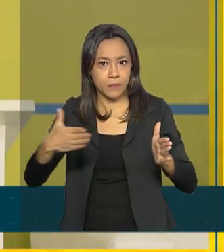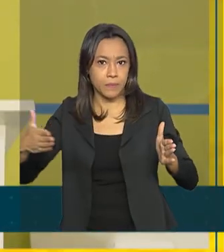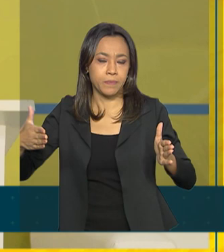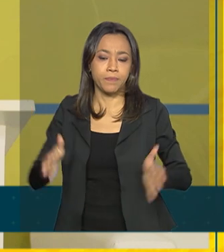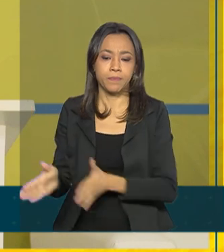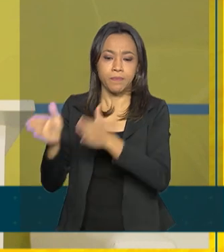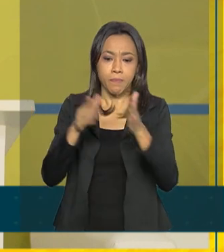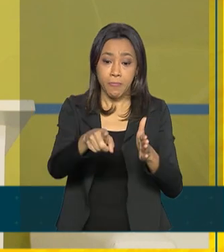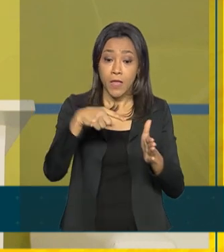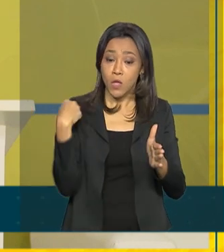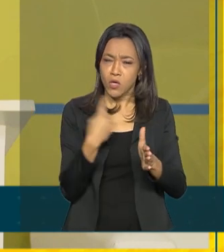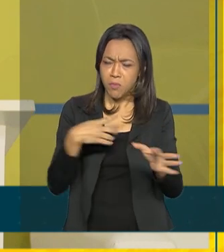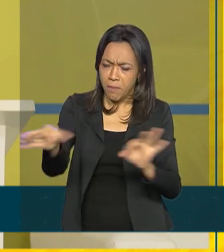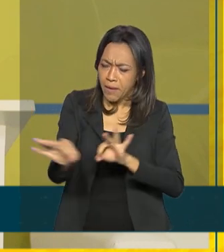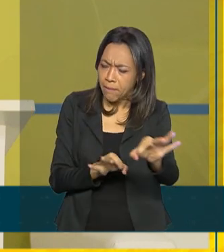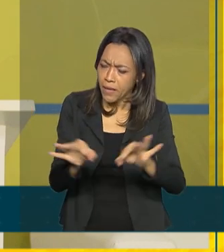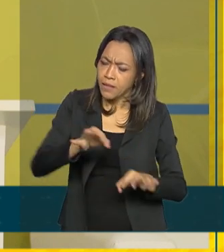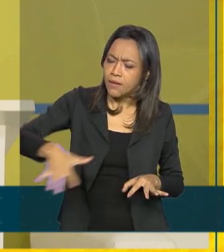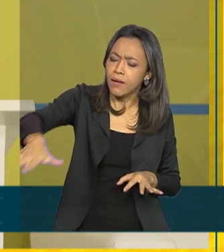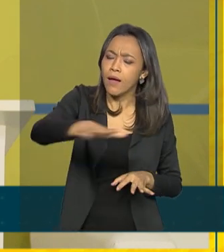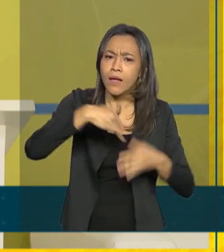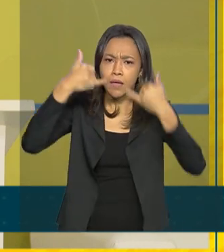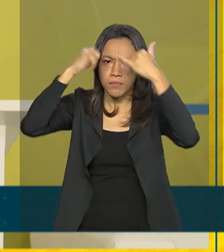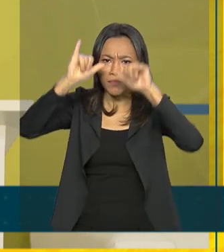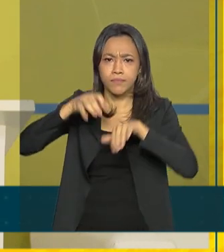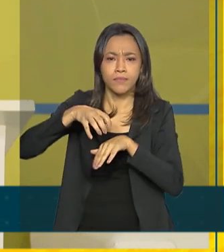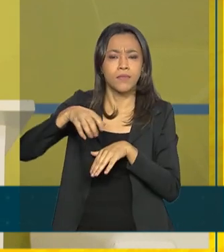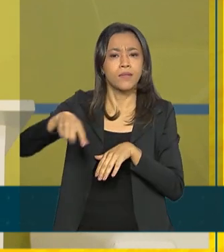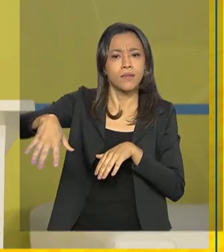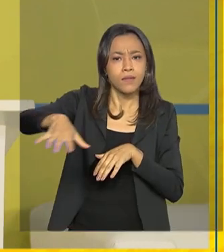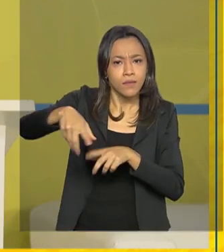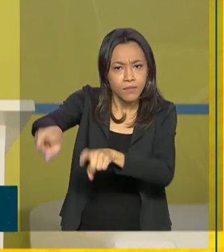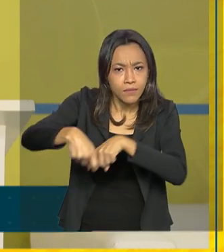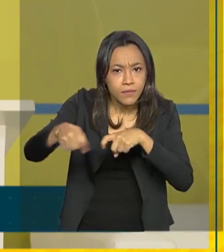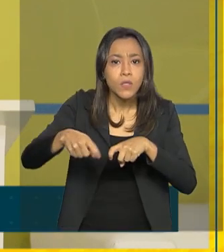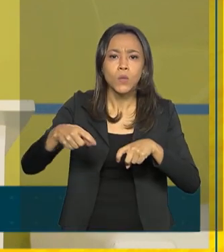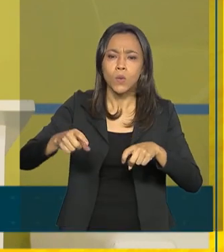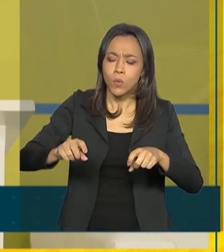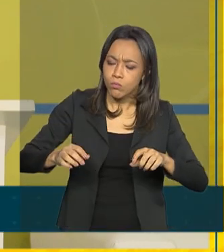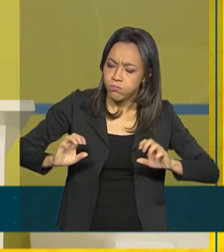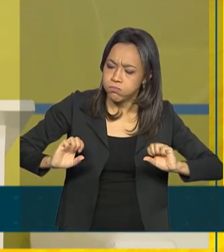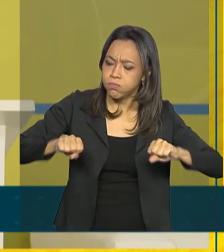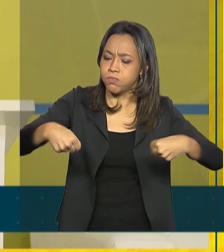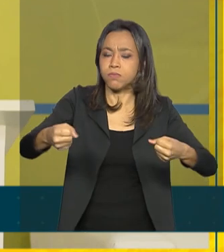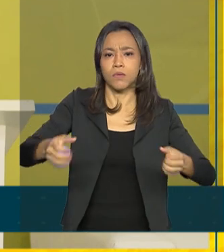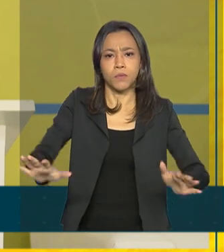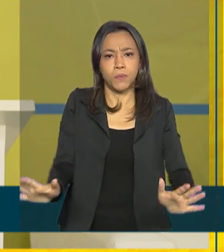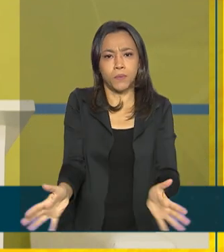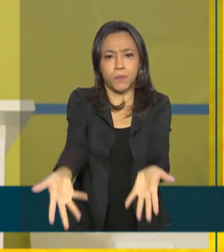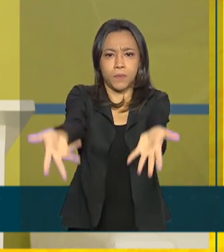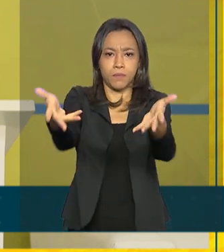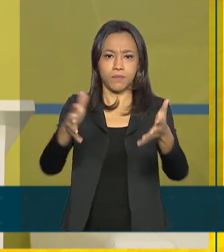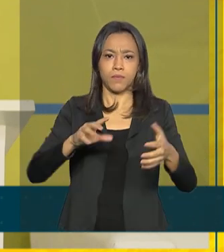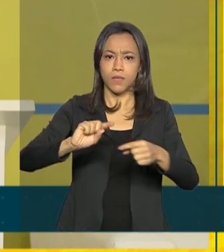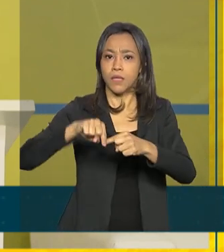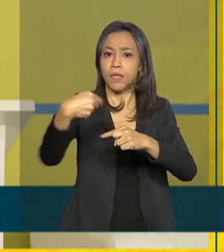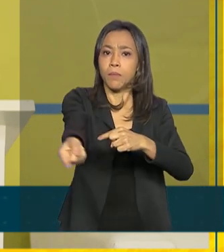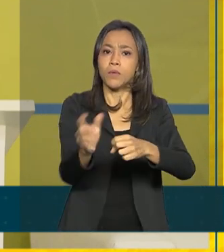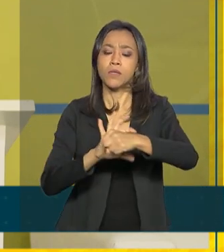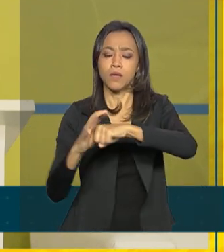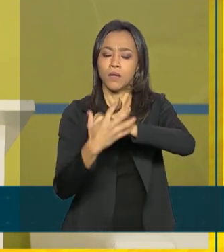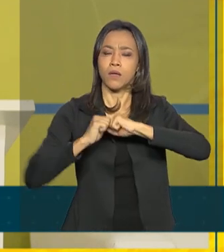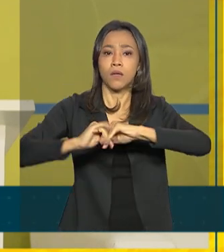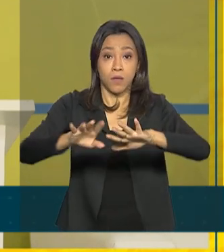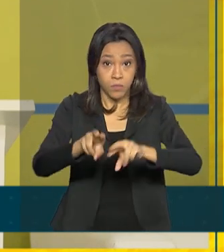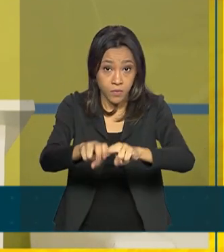para que a agropecuária continue a puxar com força a retomada econômica no período pós-pandemia. Então, por